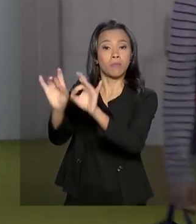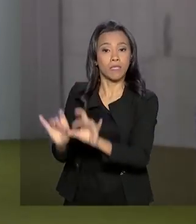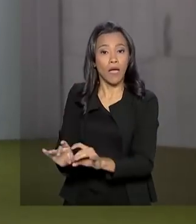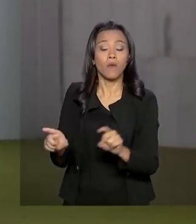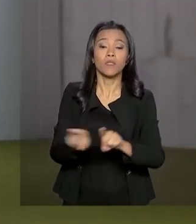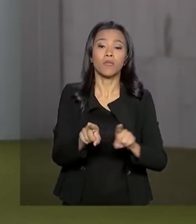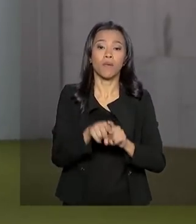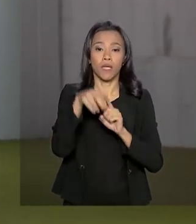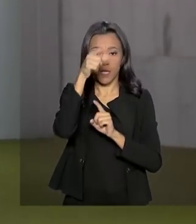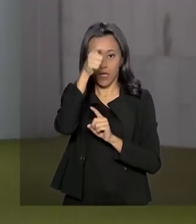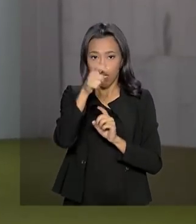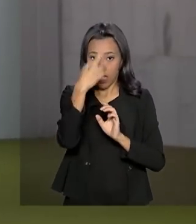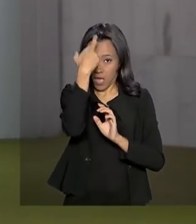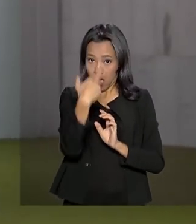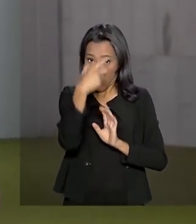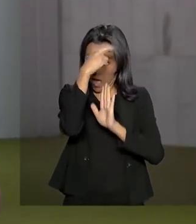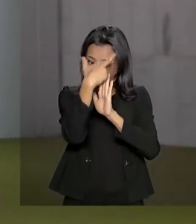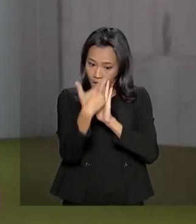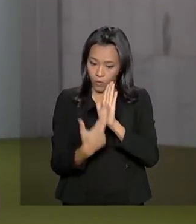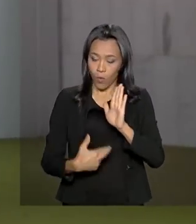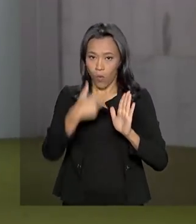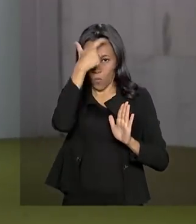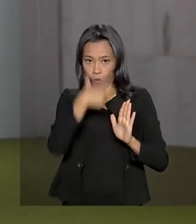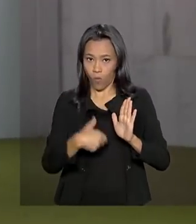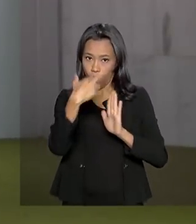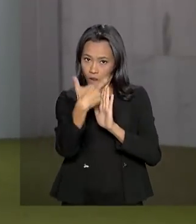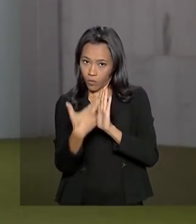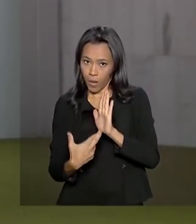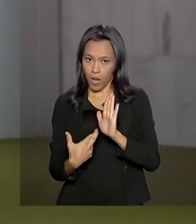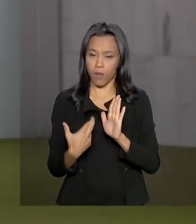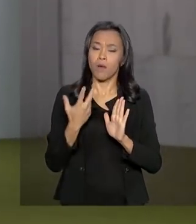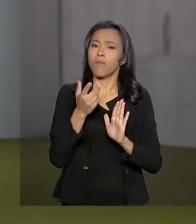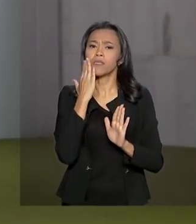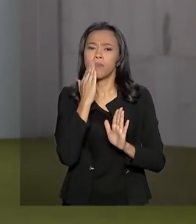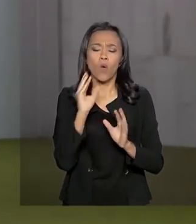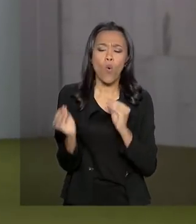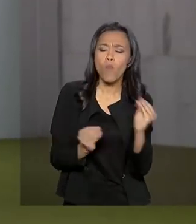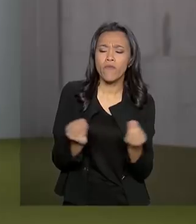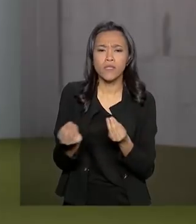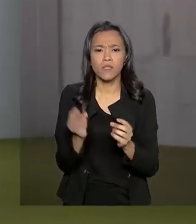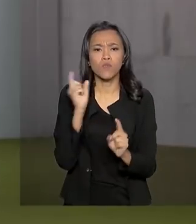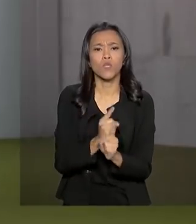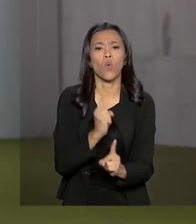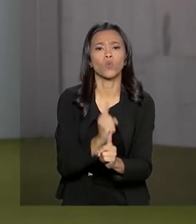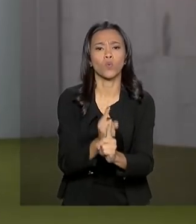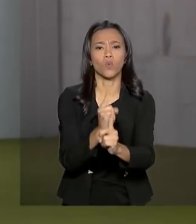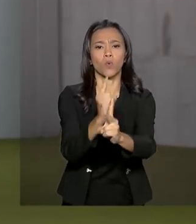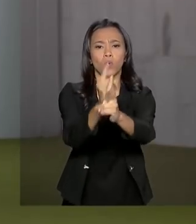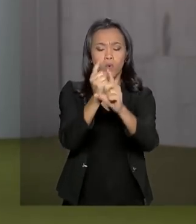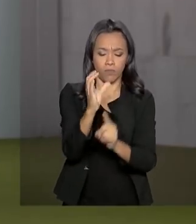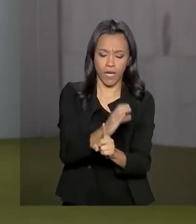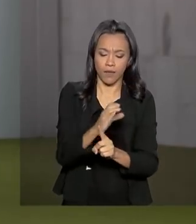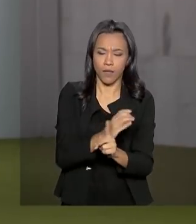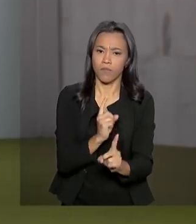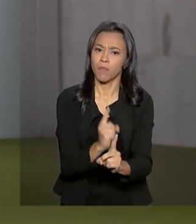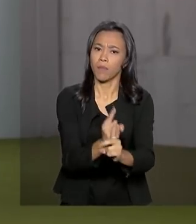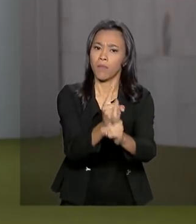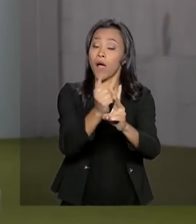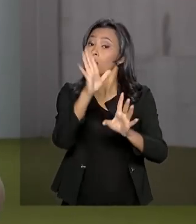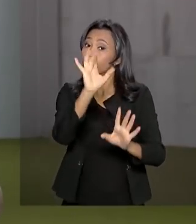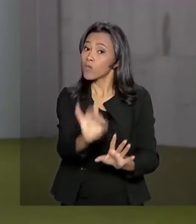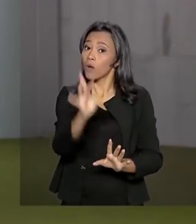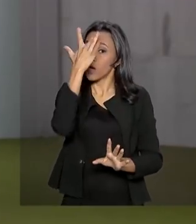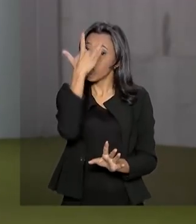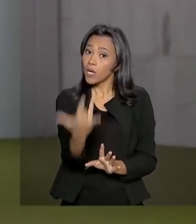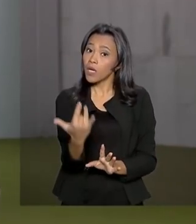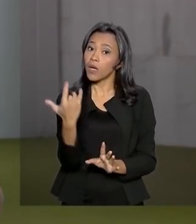relator, o deputado Samuel Moreira, para começar a tratar do cronograma de trabalho. O martelo mesmo só deve ser batido amanhã